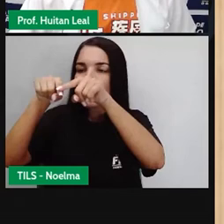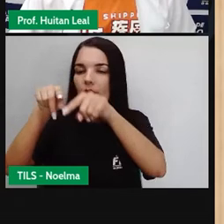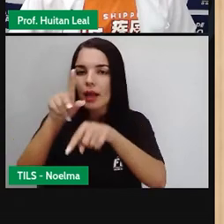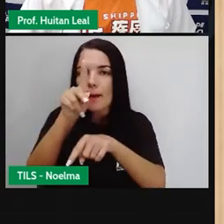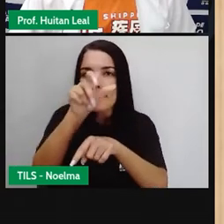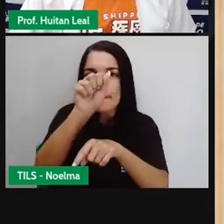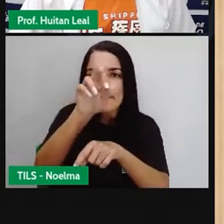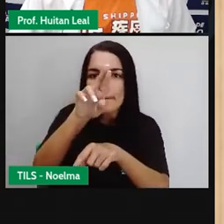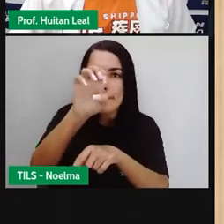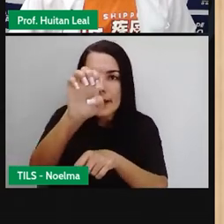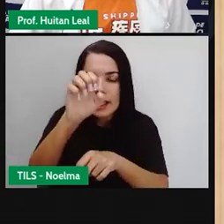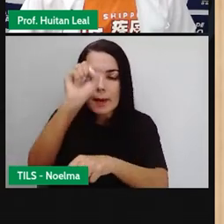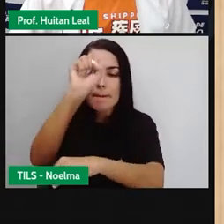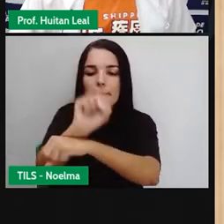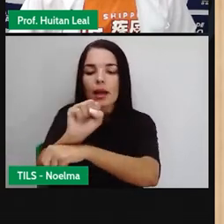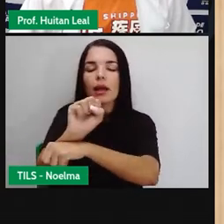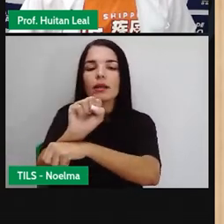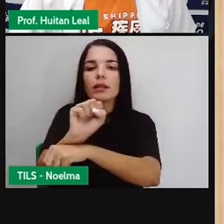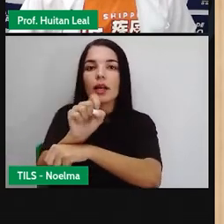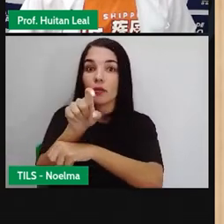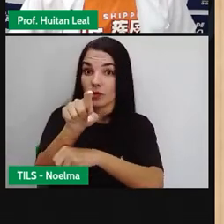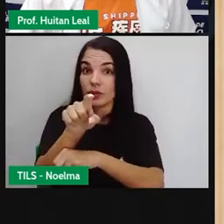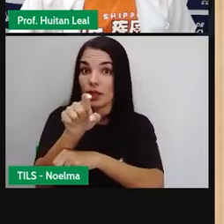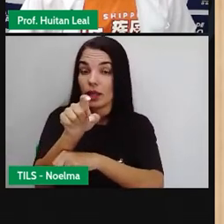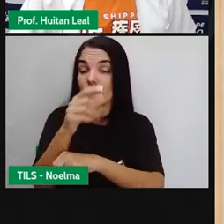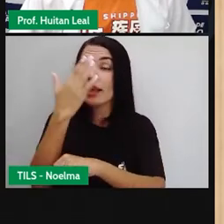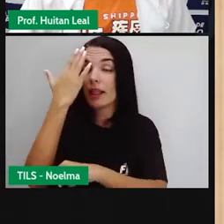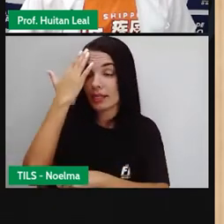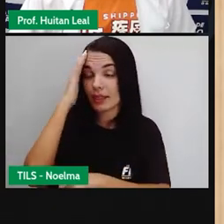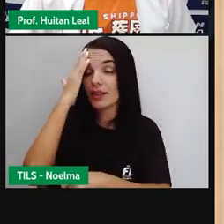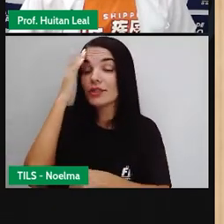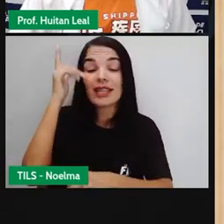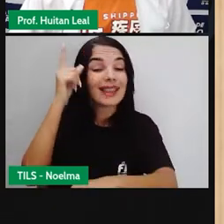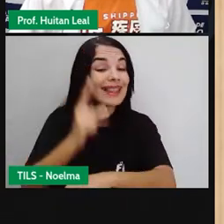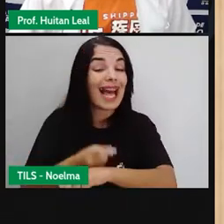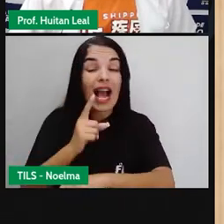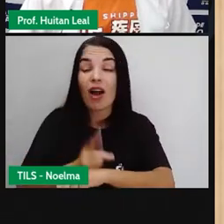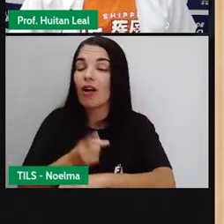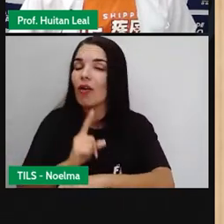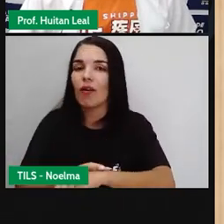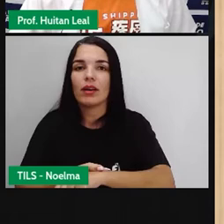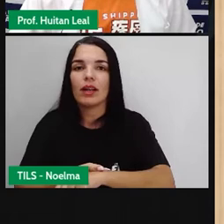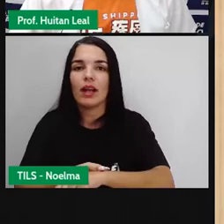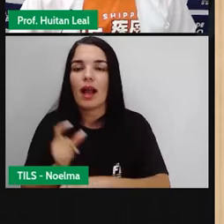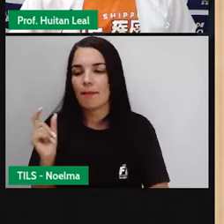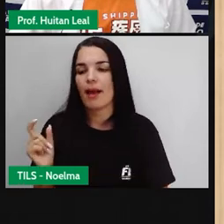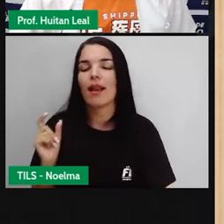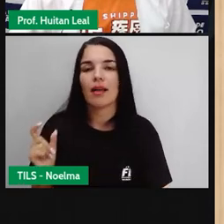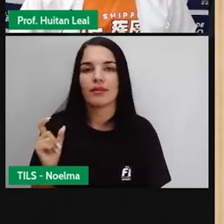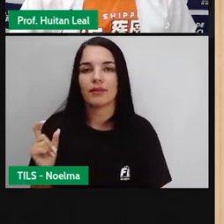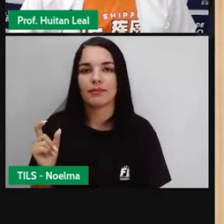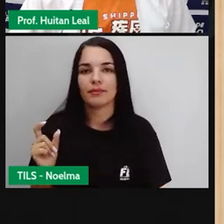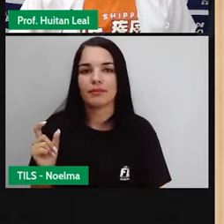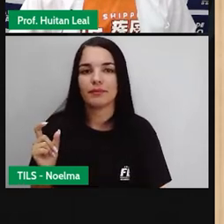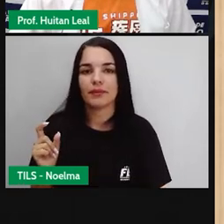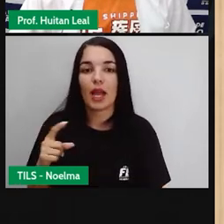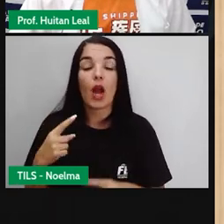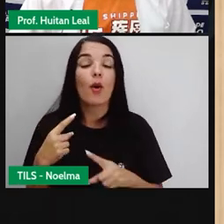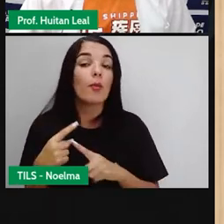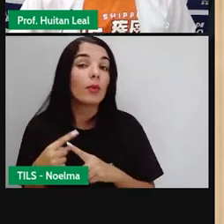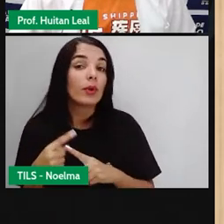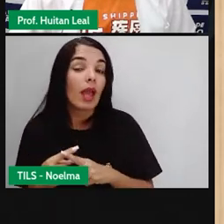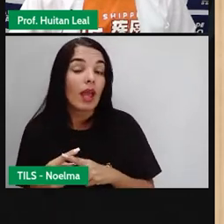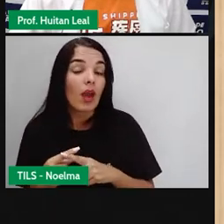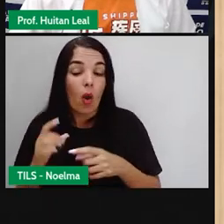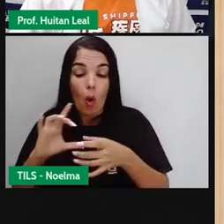páreo. Você entende imediatamente aquela palavra, por causa